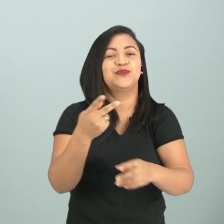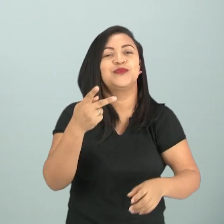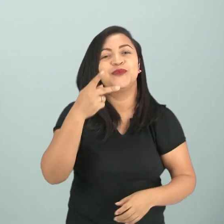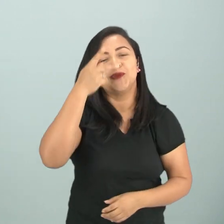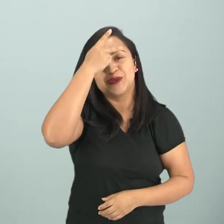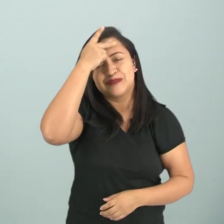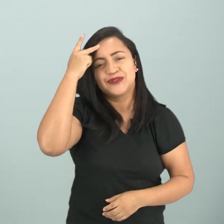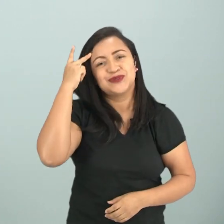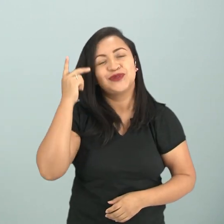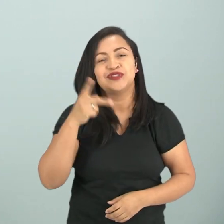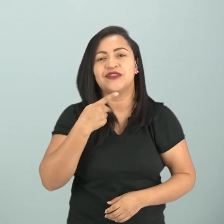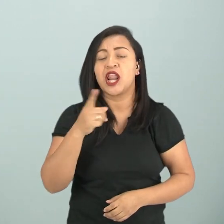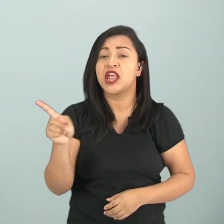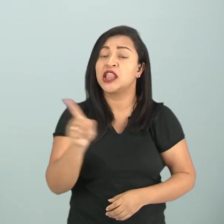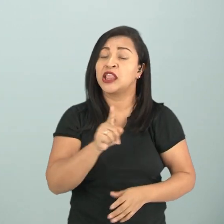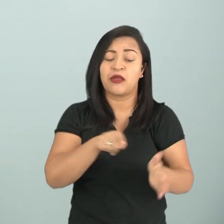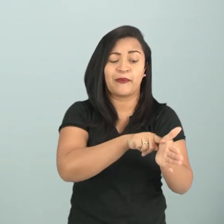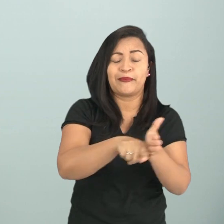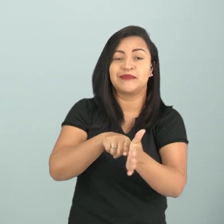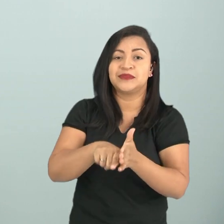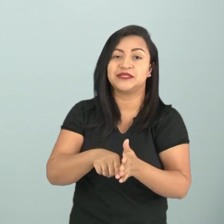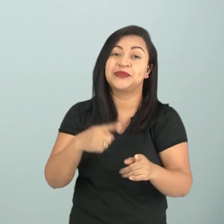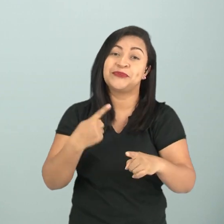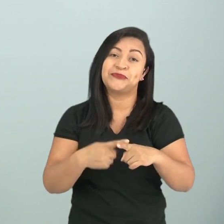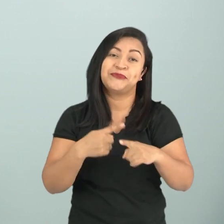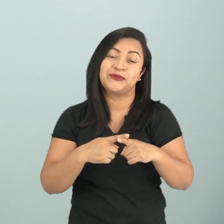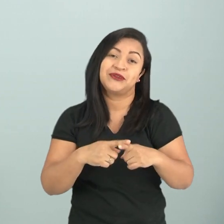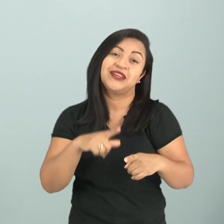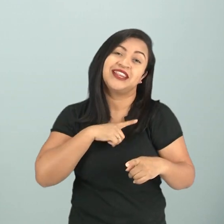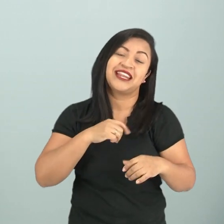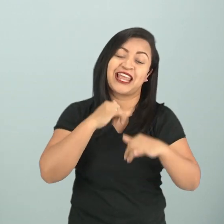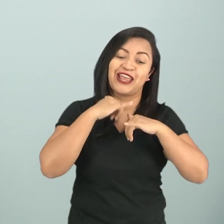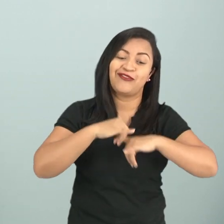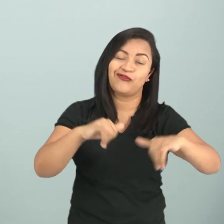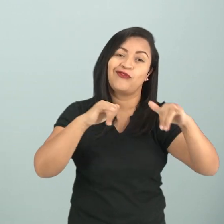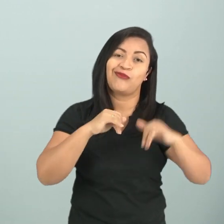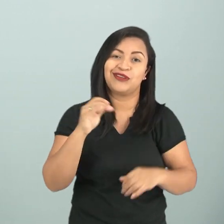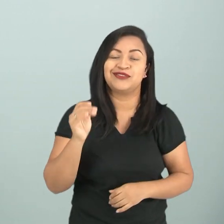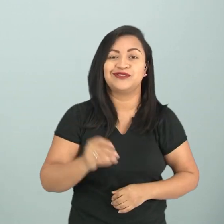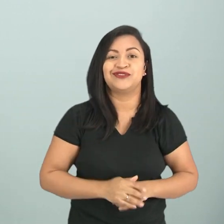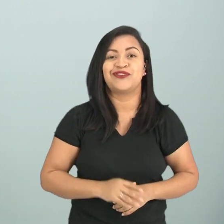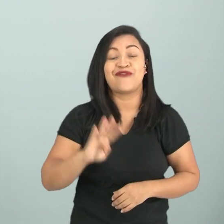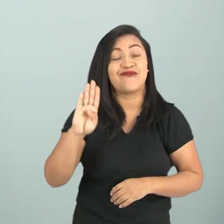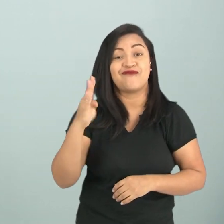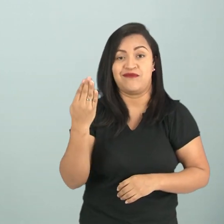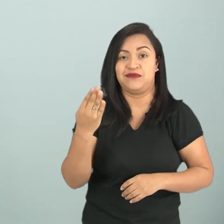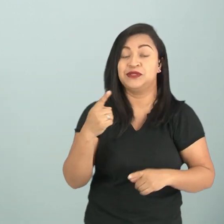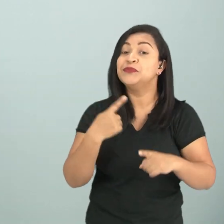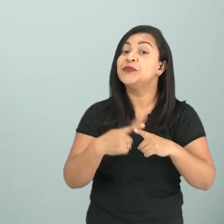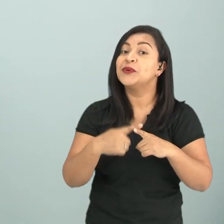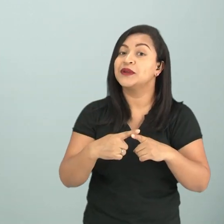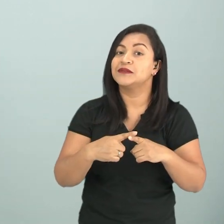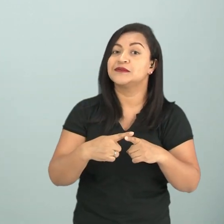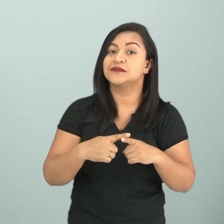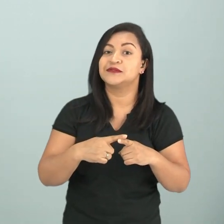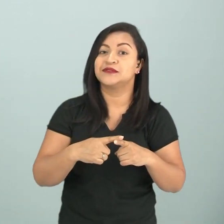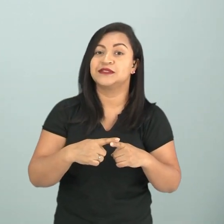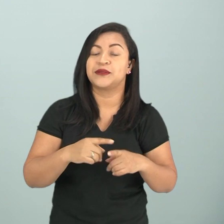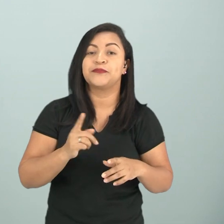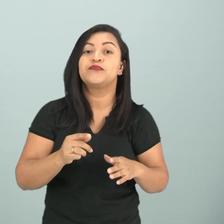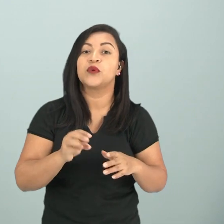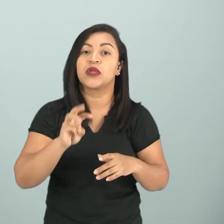pesquisarem nele, porque geralmente ele contém informações falsas. Mas por que que os professores dizem isso? Porque essa página,